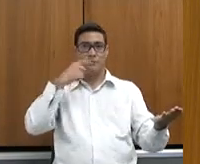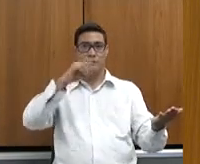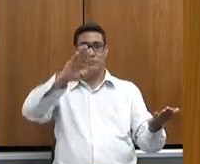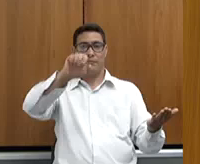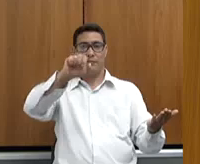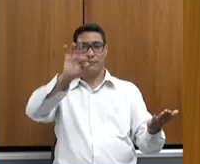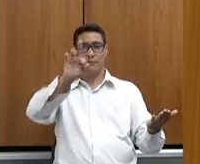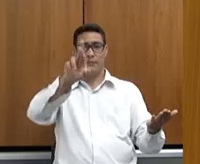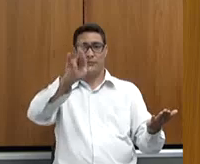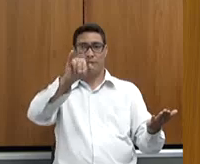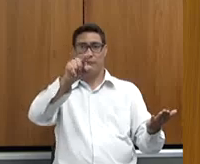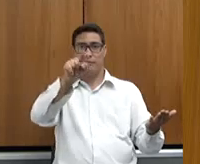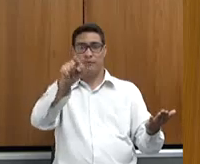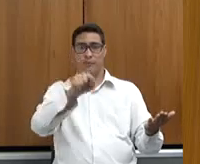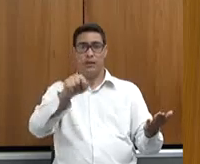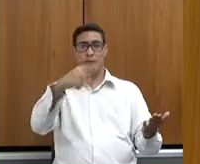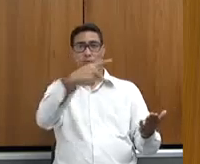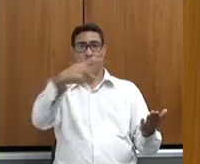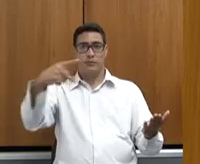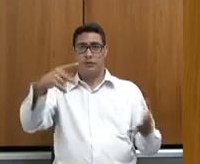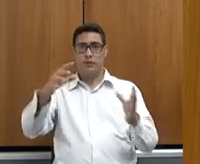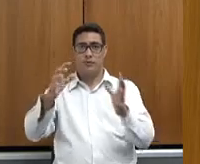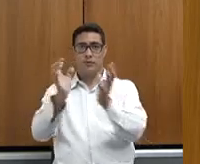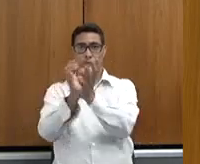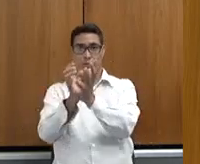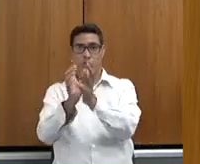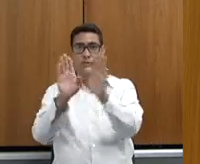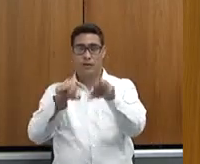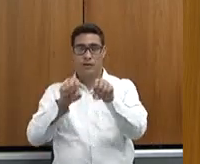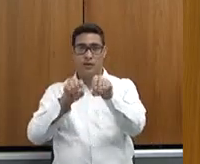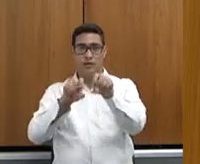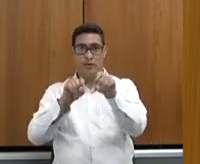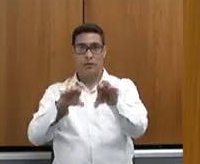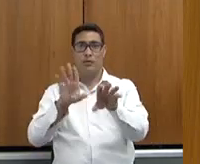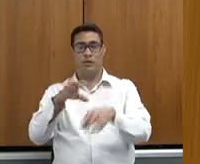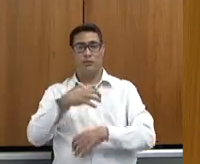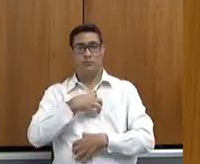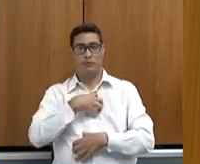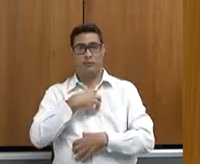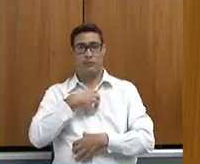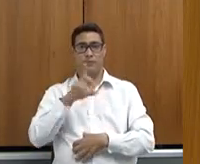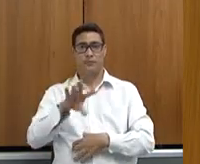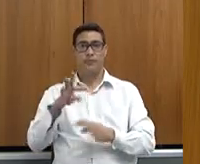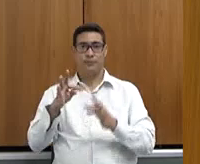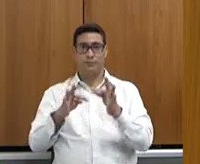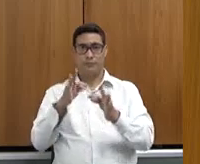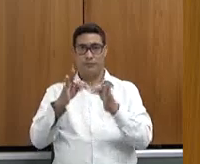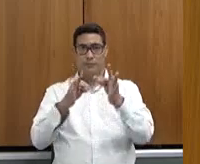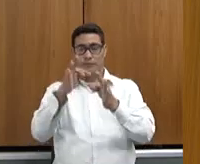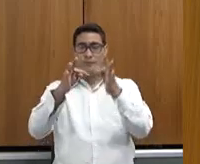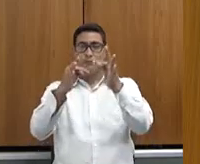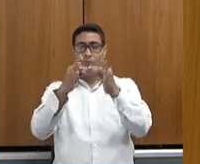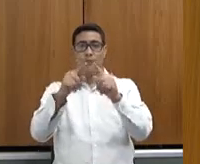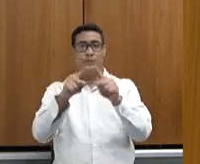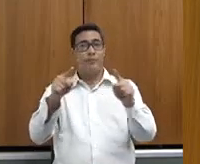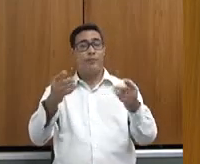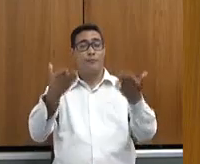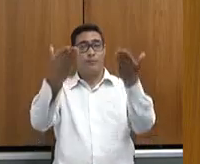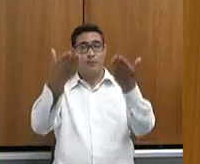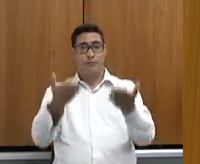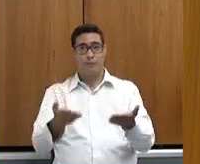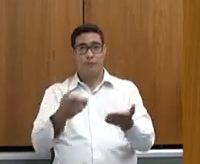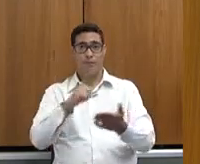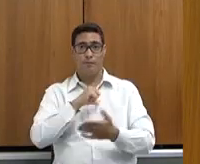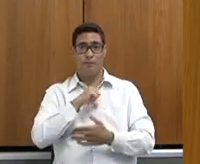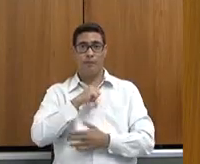Serqueira, presidente da Comissão de Educação, Ciência e Tecnologia. Vossa Excelência tem o prazo